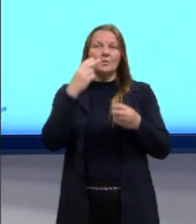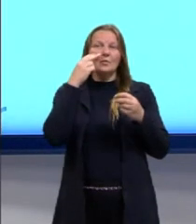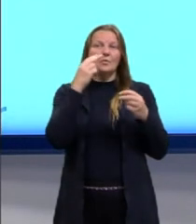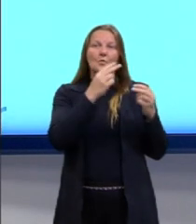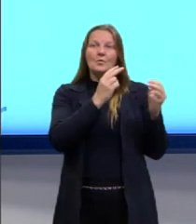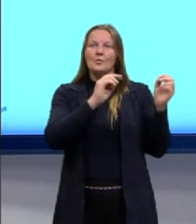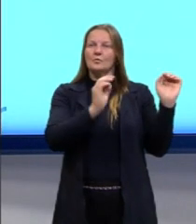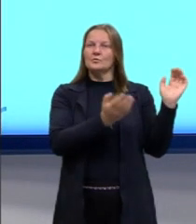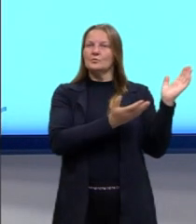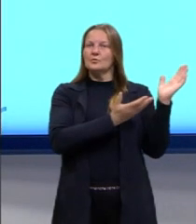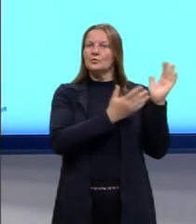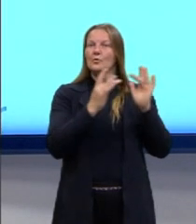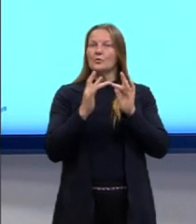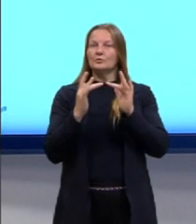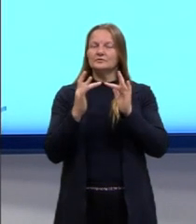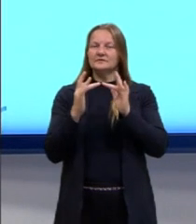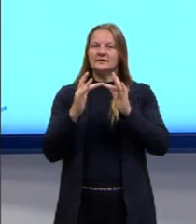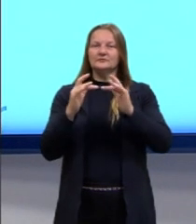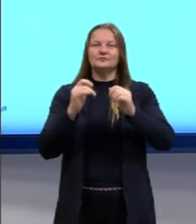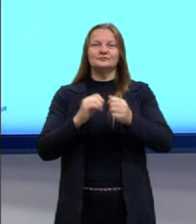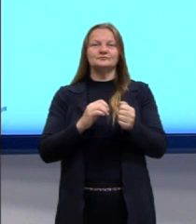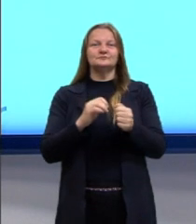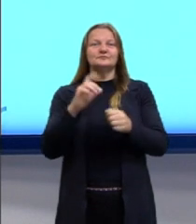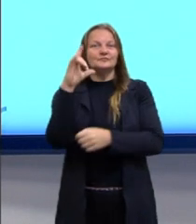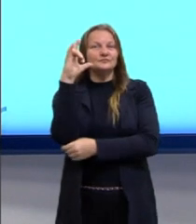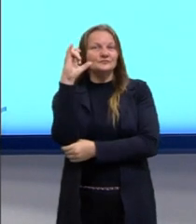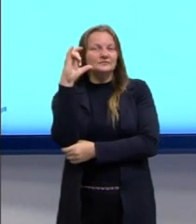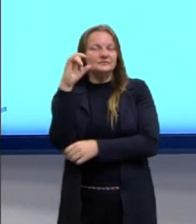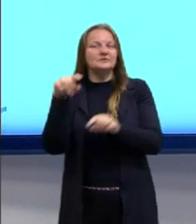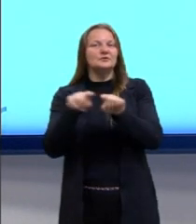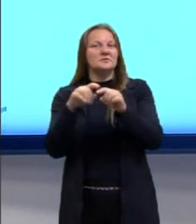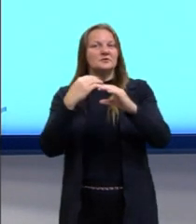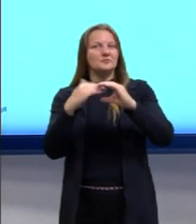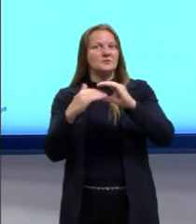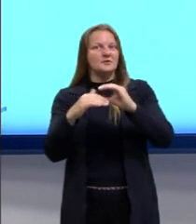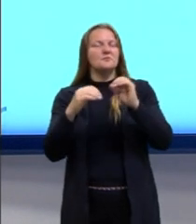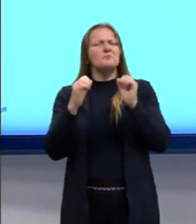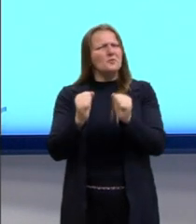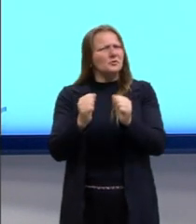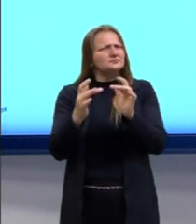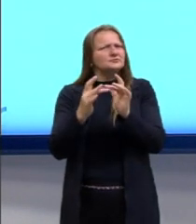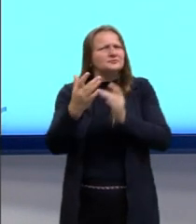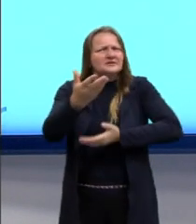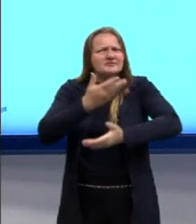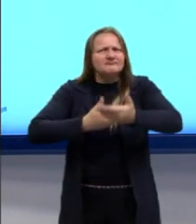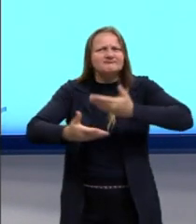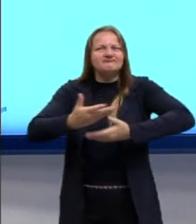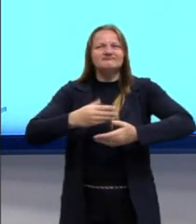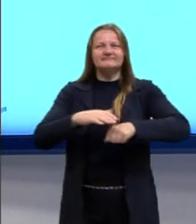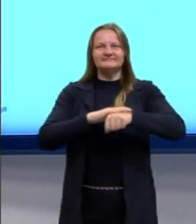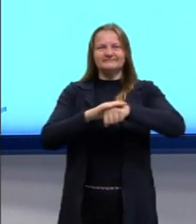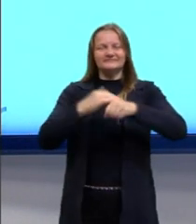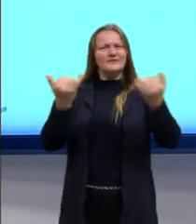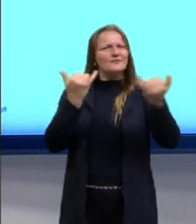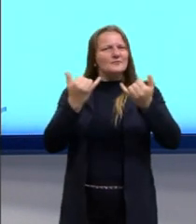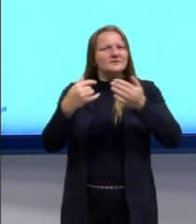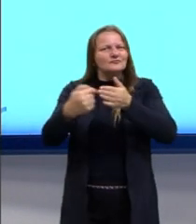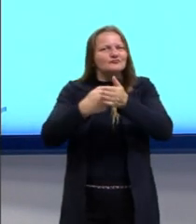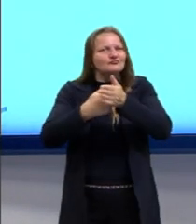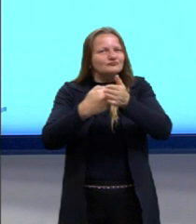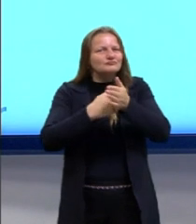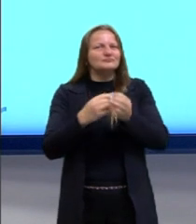deixamos aqui nossos endereços, o Instagram e também o e-mail para você buscar mais informações, buscar mais,